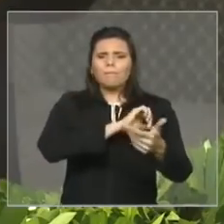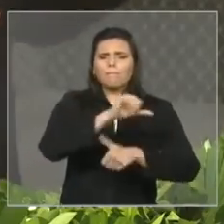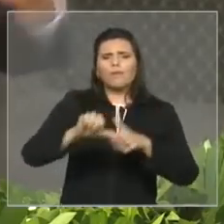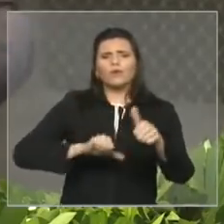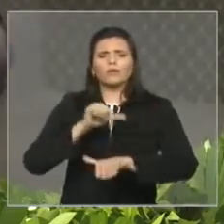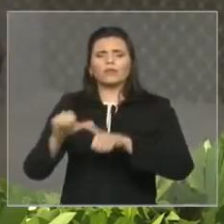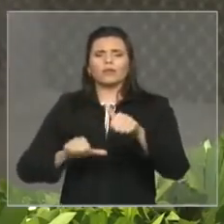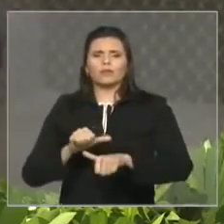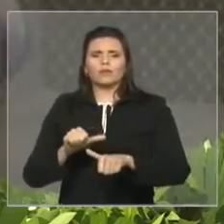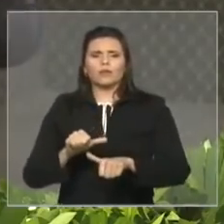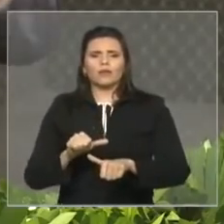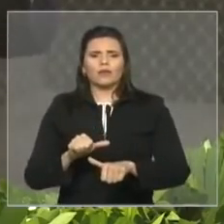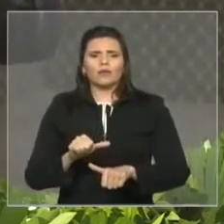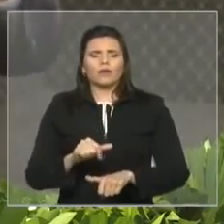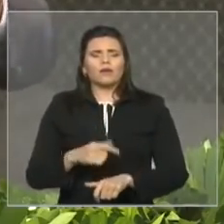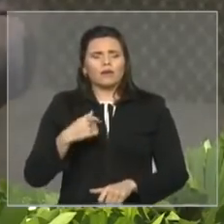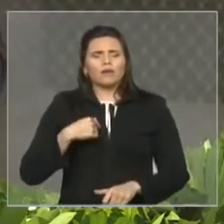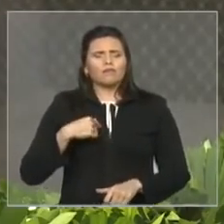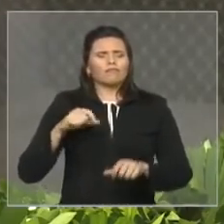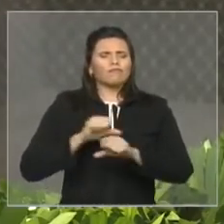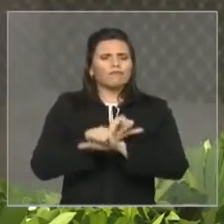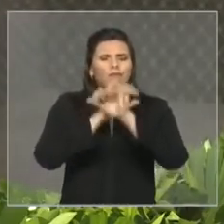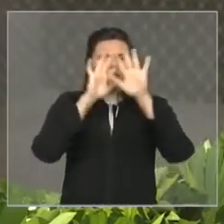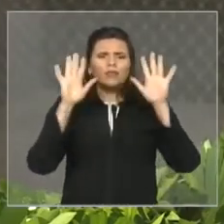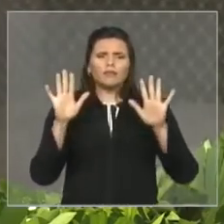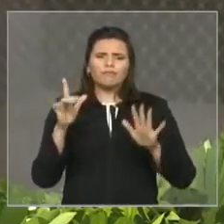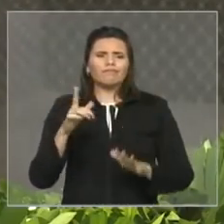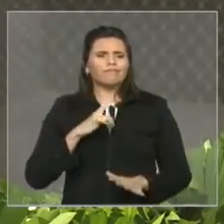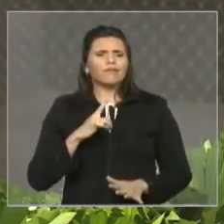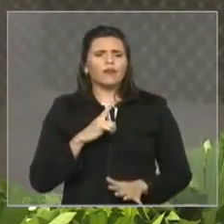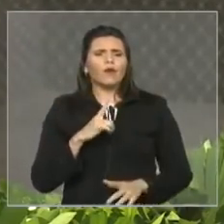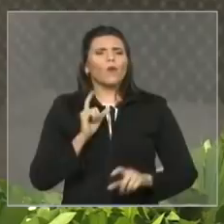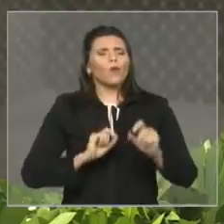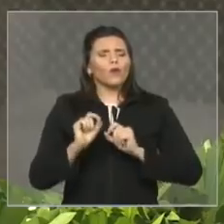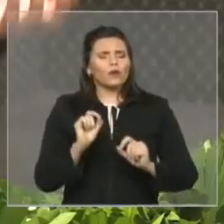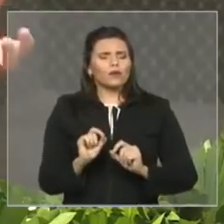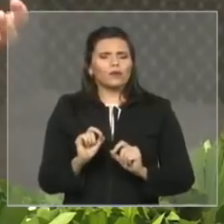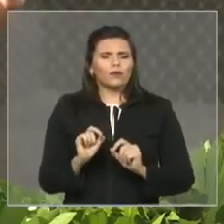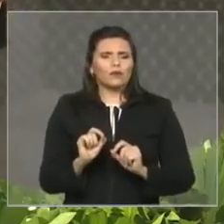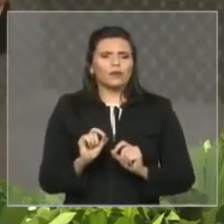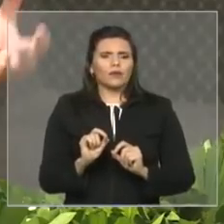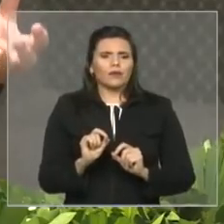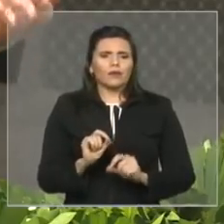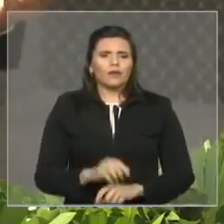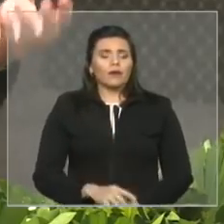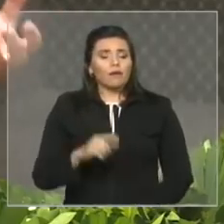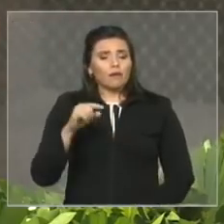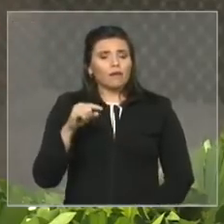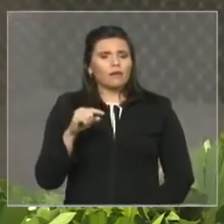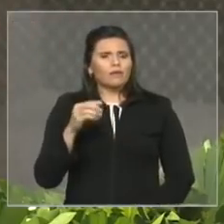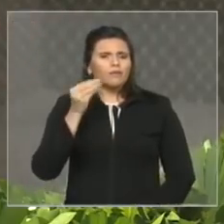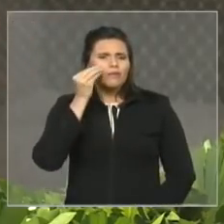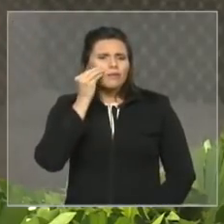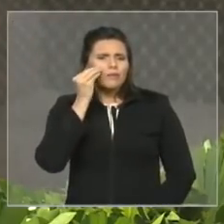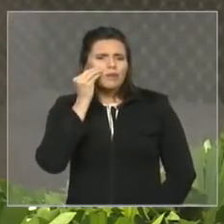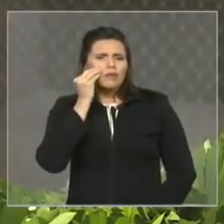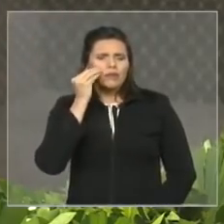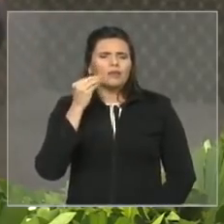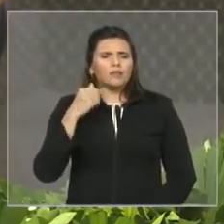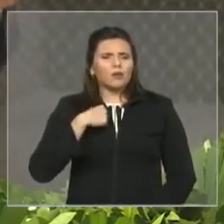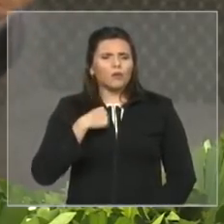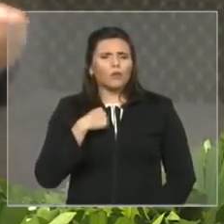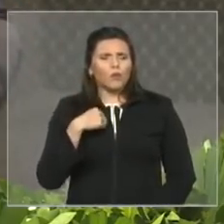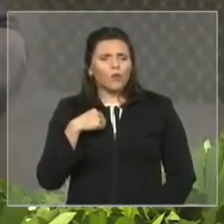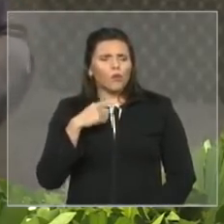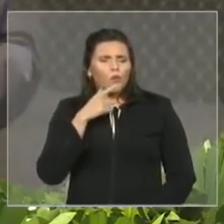essa ambiguidade, essa concomitância, de fazer com que um patrimônio de experiências vitoriosas possa